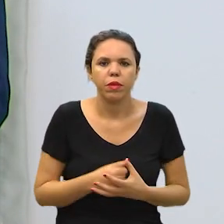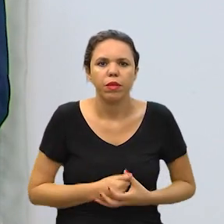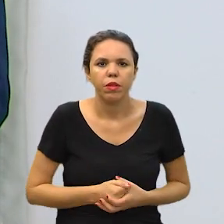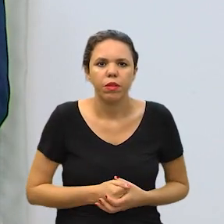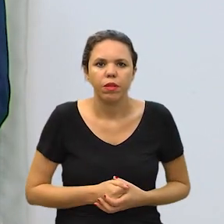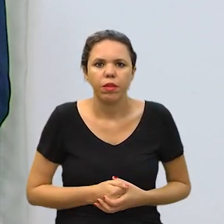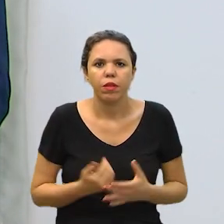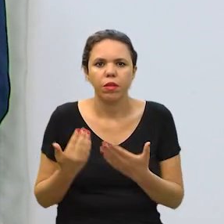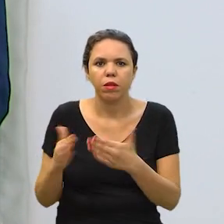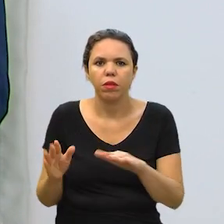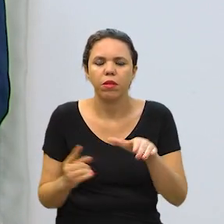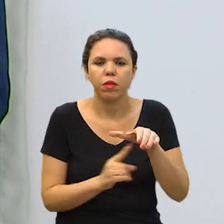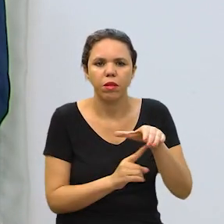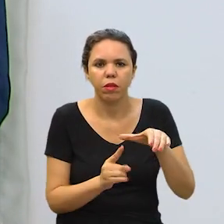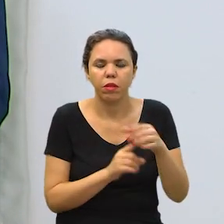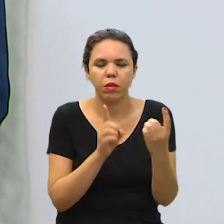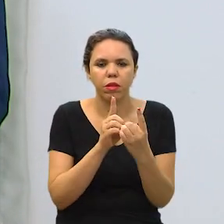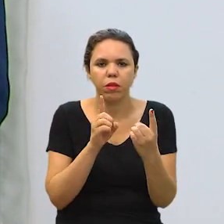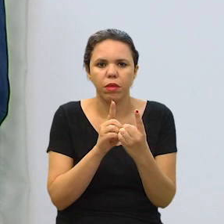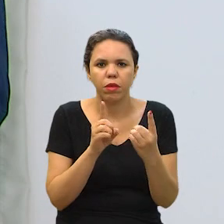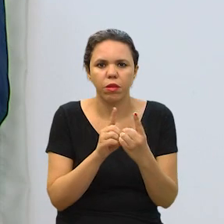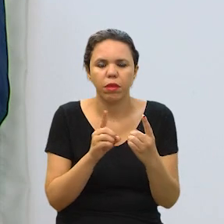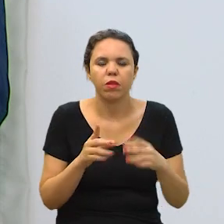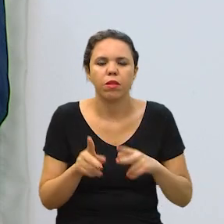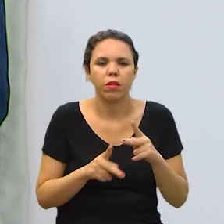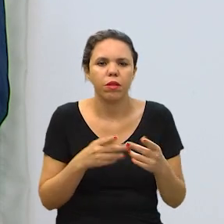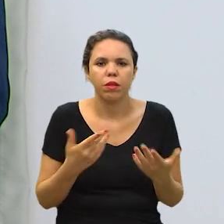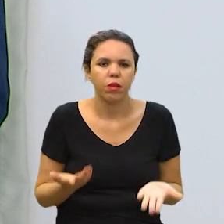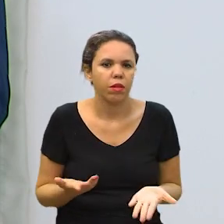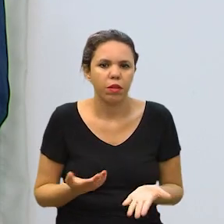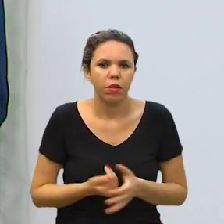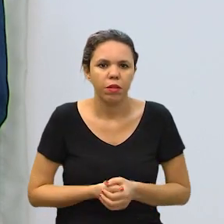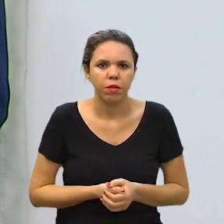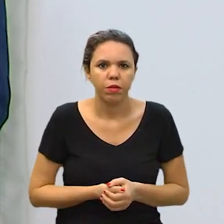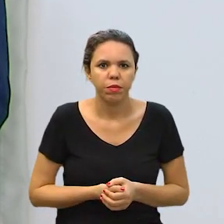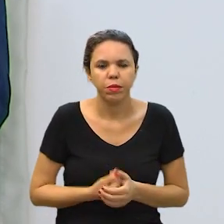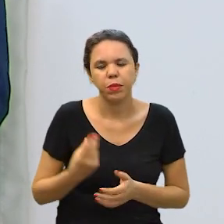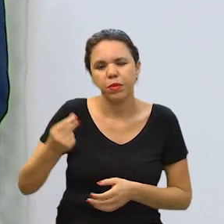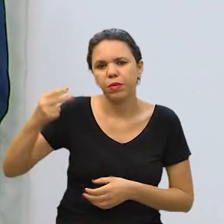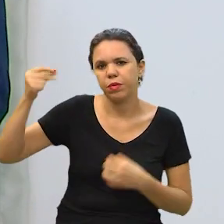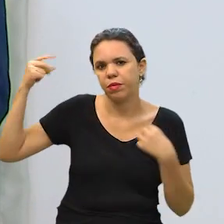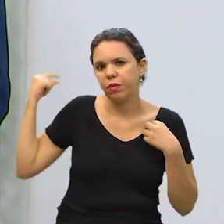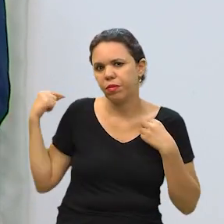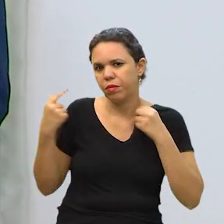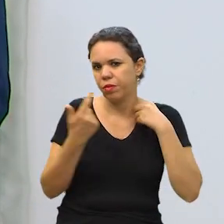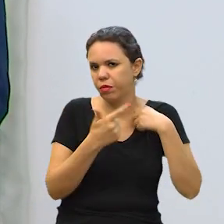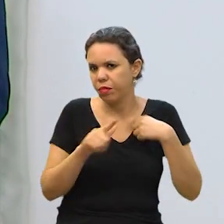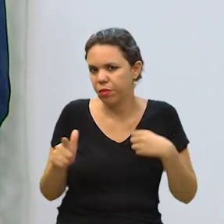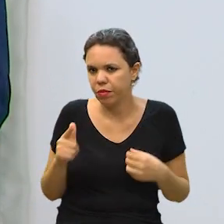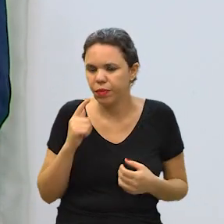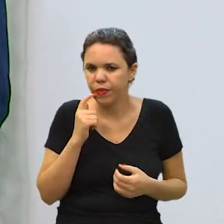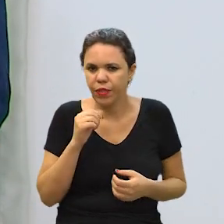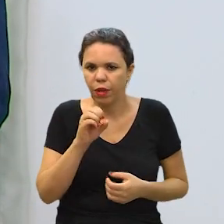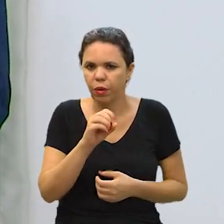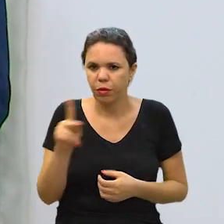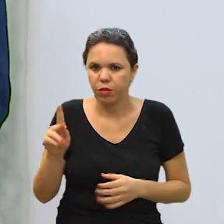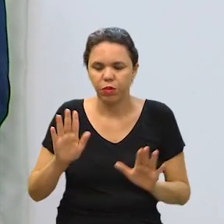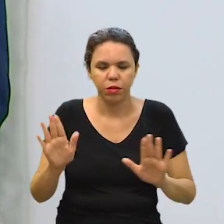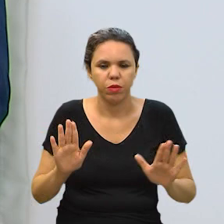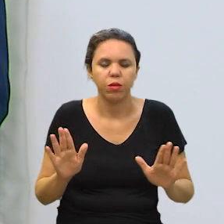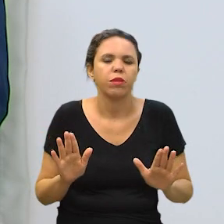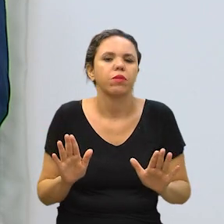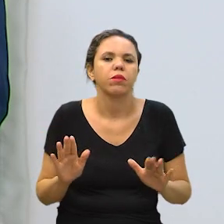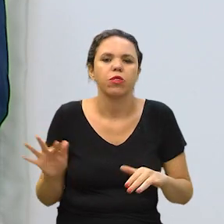optometristas abrirem consultório para atendimento de clientes. Bem, naquela época não existia o